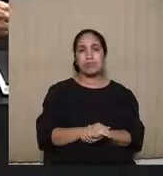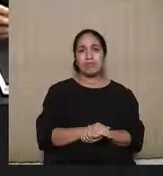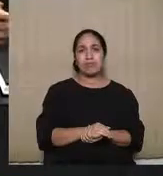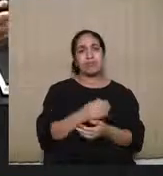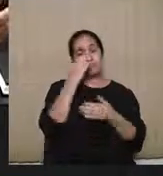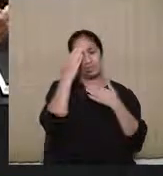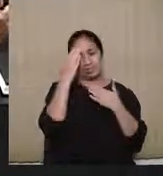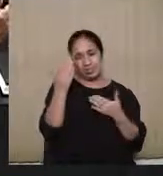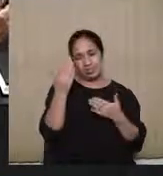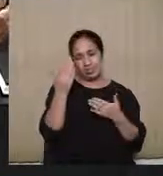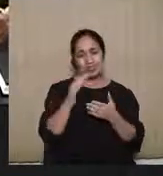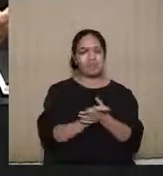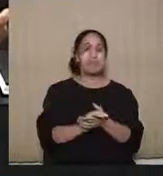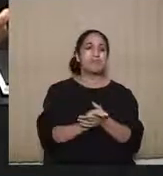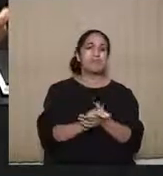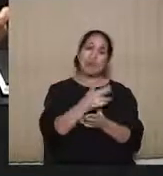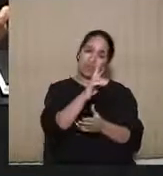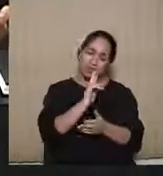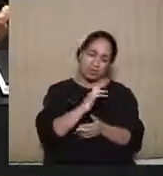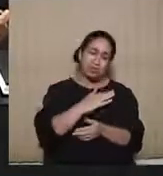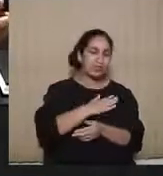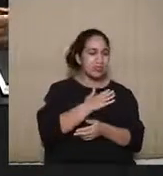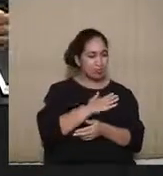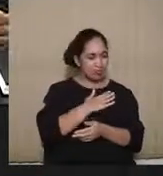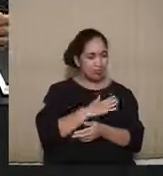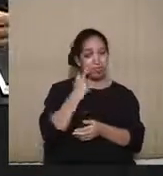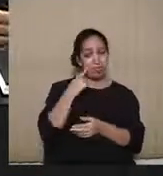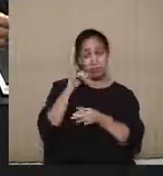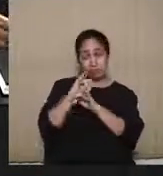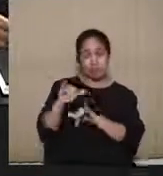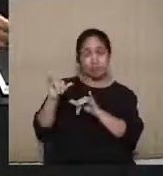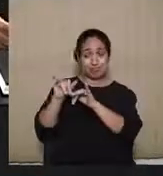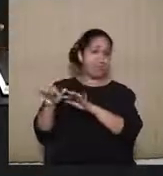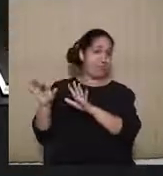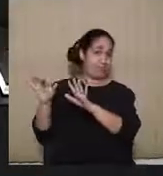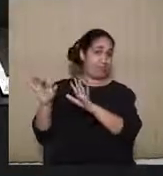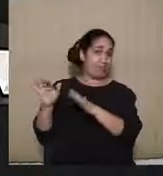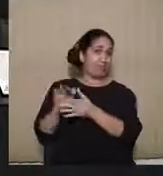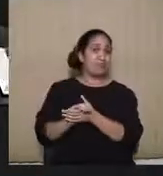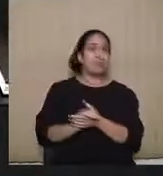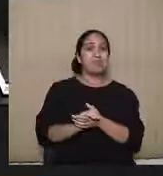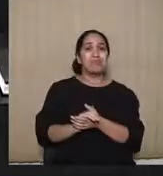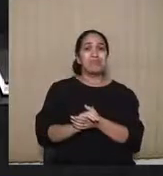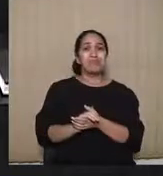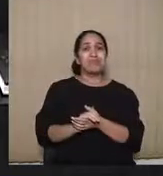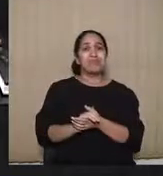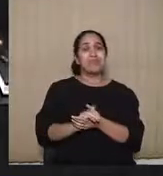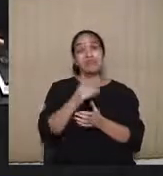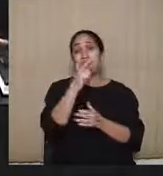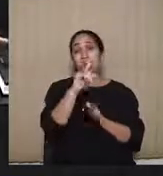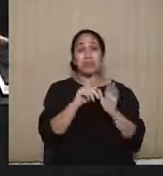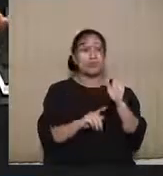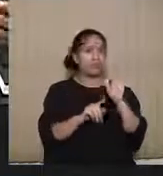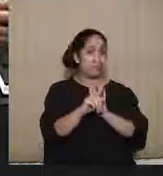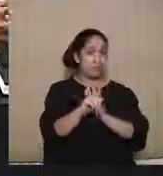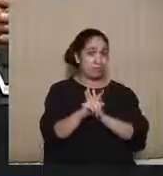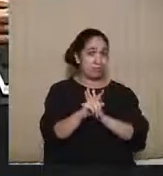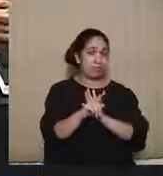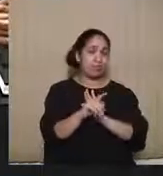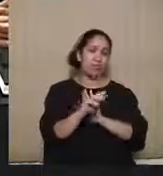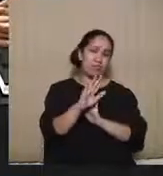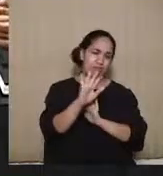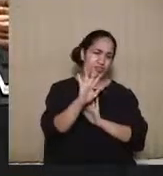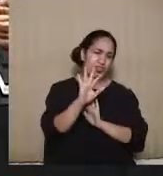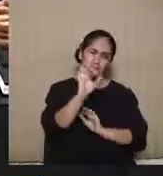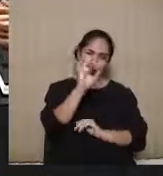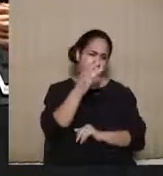Obrigada, adorei a sua resposta, vou transmitir aos colegas. E, mais uma outra pergunta, quer dizer, na verdade,